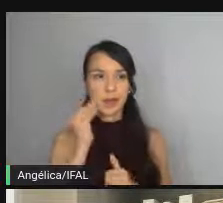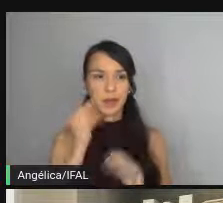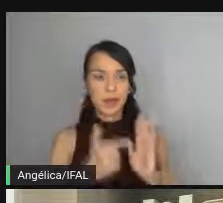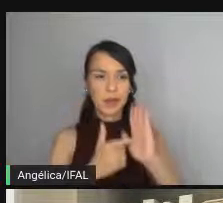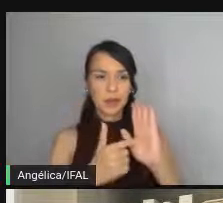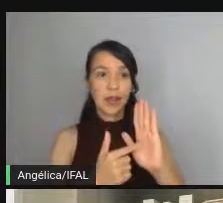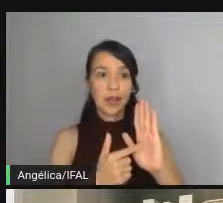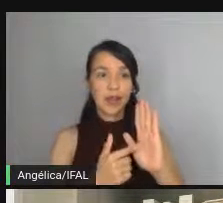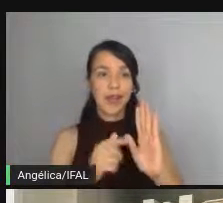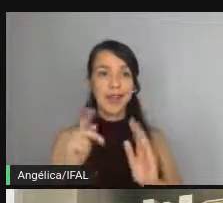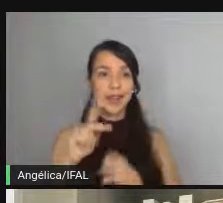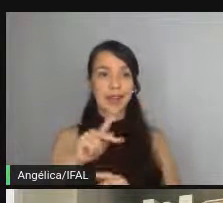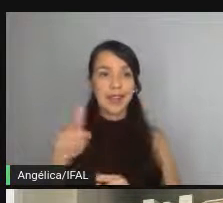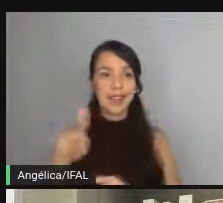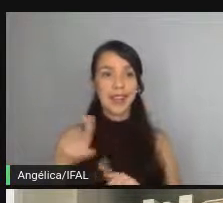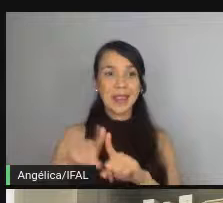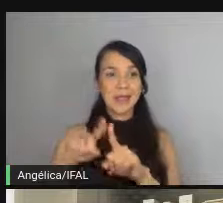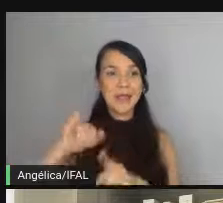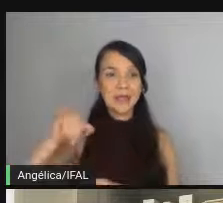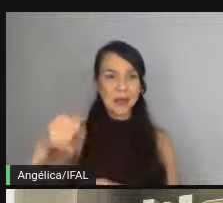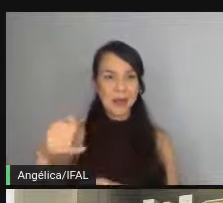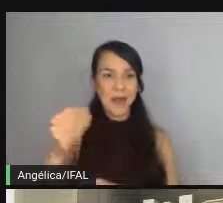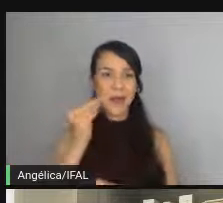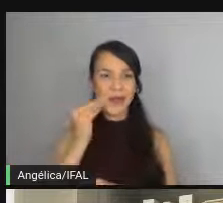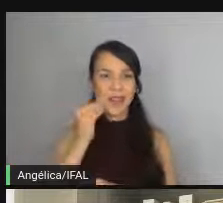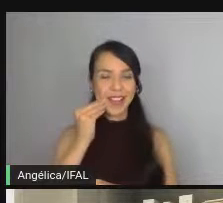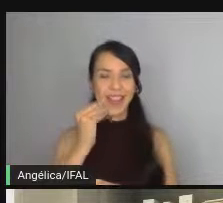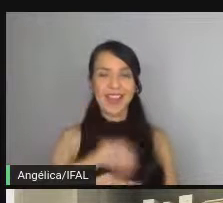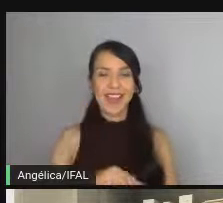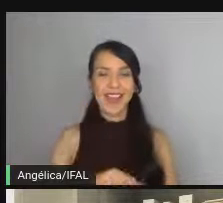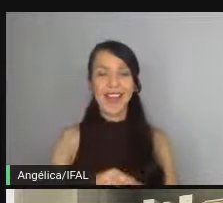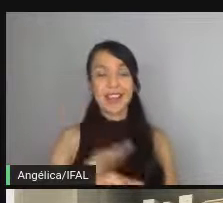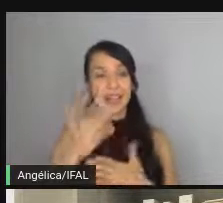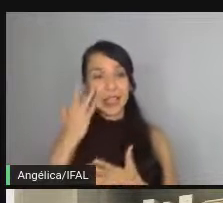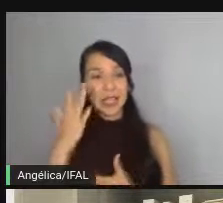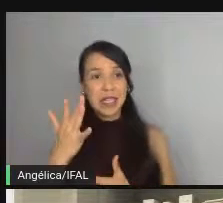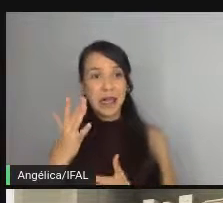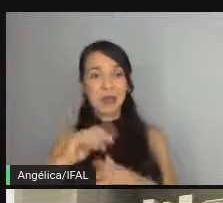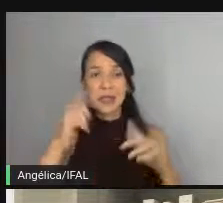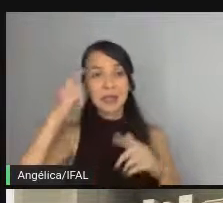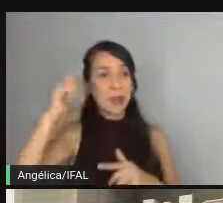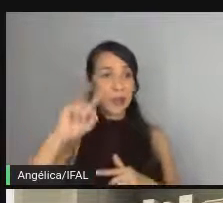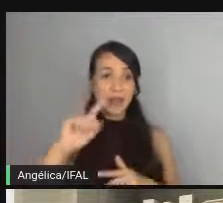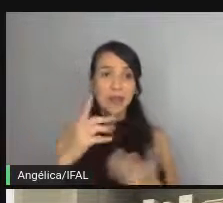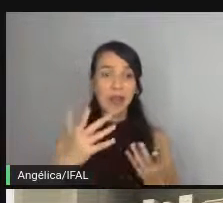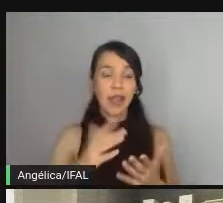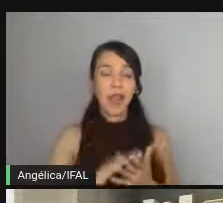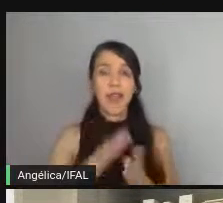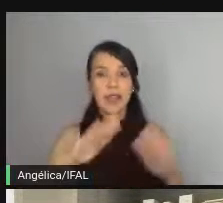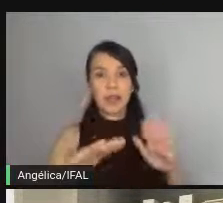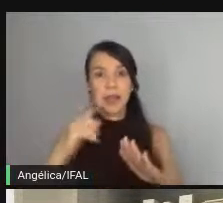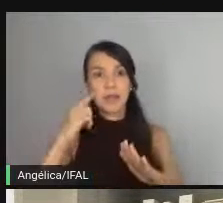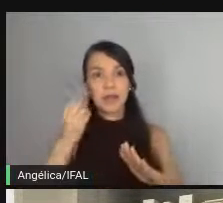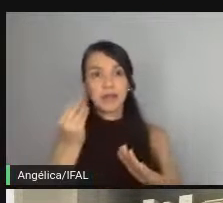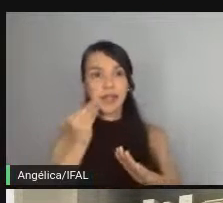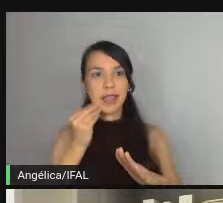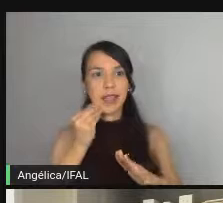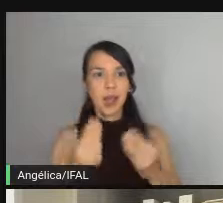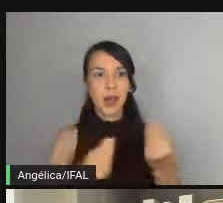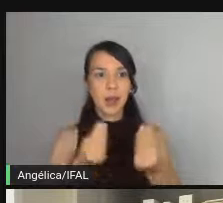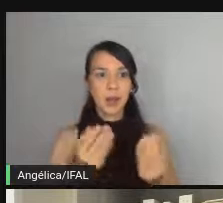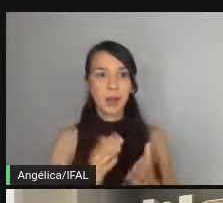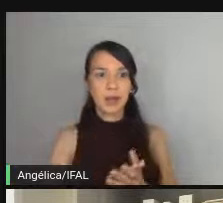vou aproveitando a deixa aí de repente a gente nem pensou nisso mas de repente vamos tentar ver uma